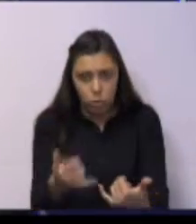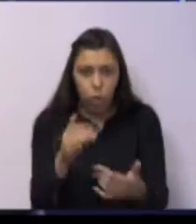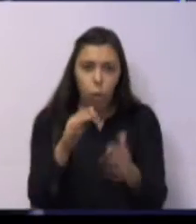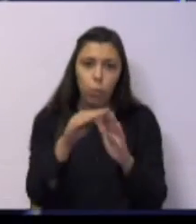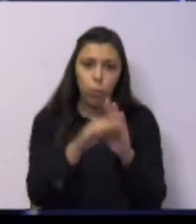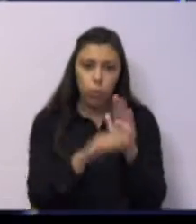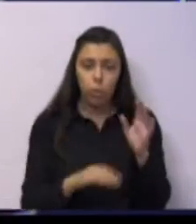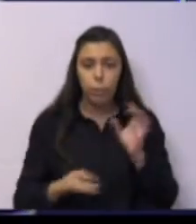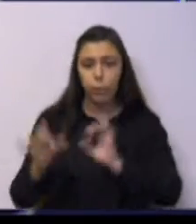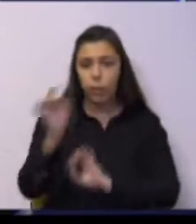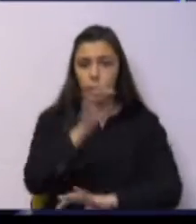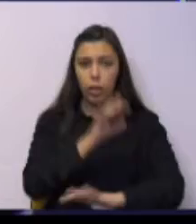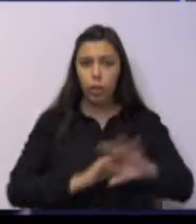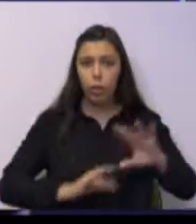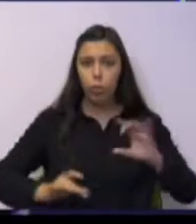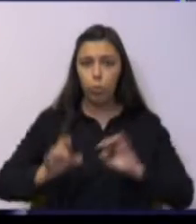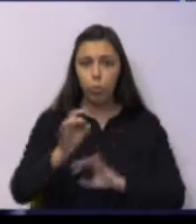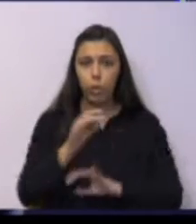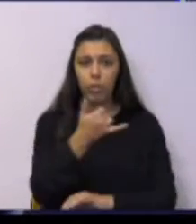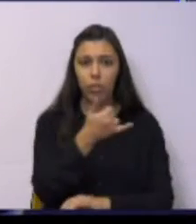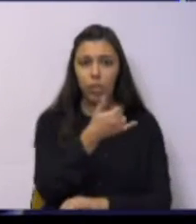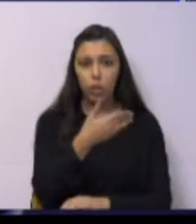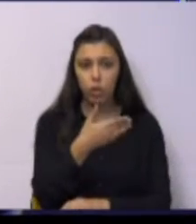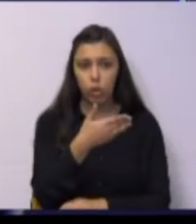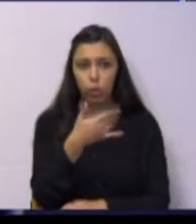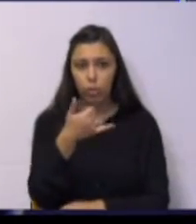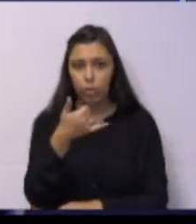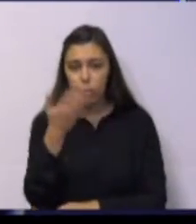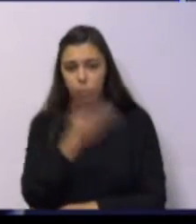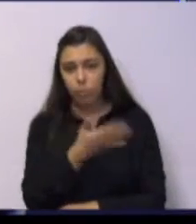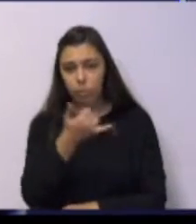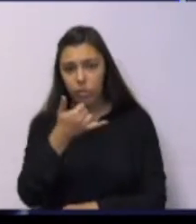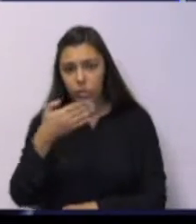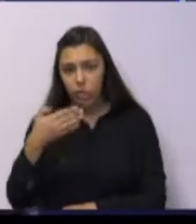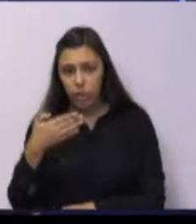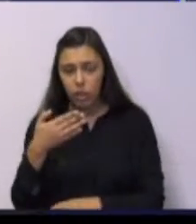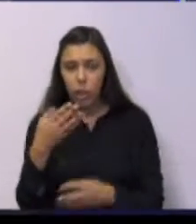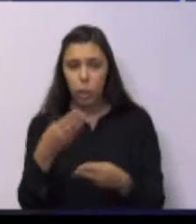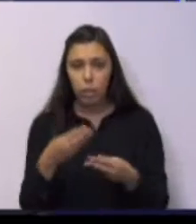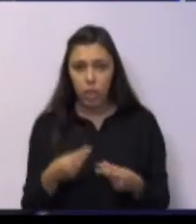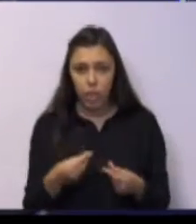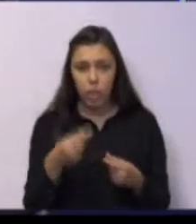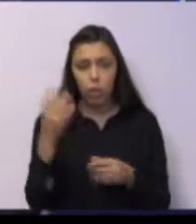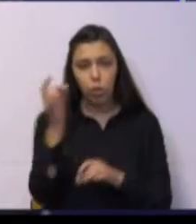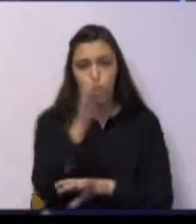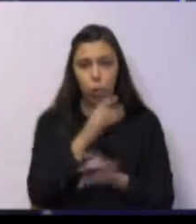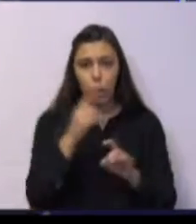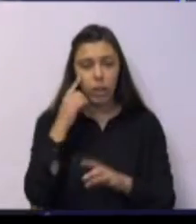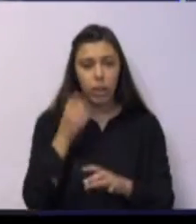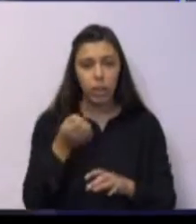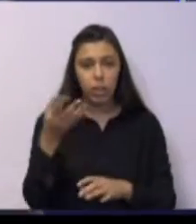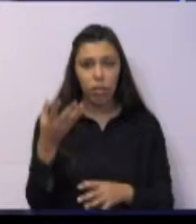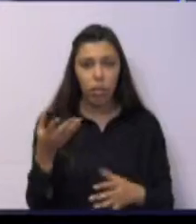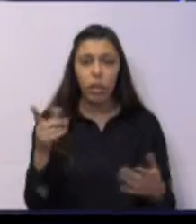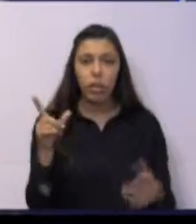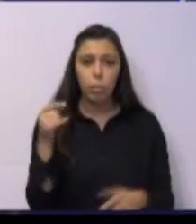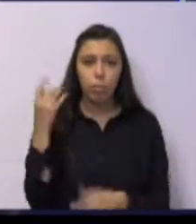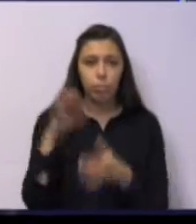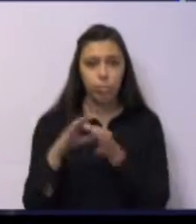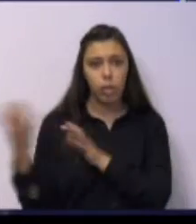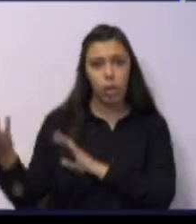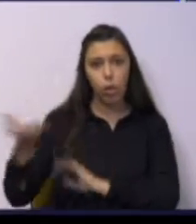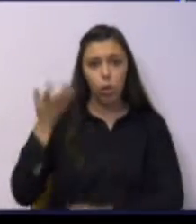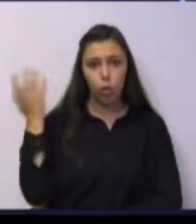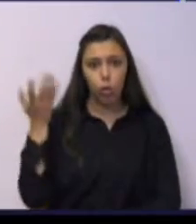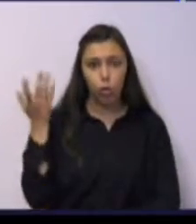europeu 21-27 em matéria de Europa Criativa e de Cultura? Outra questão